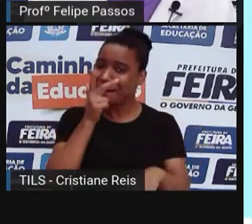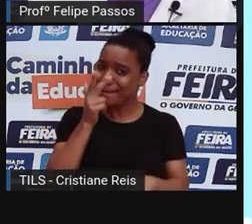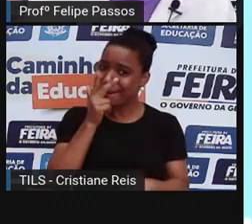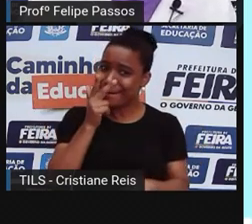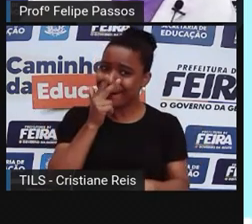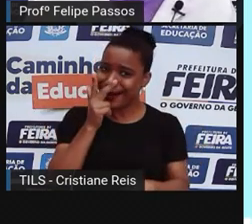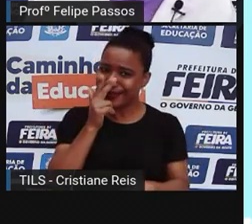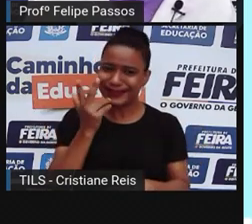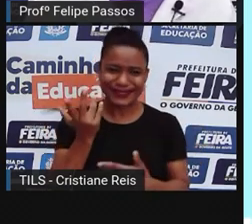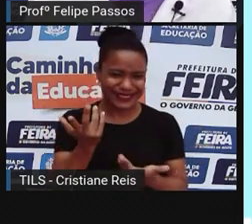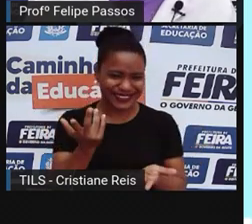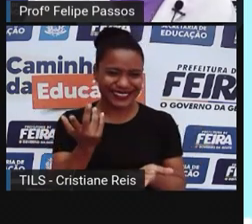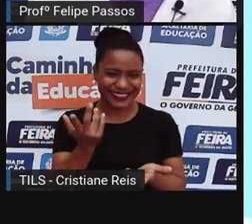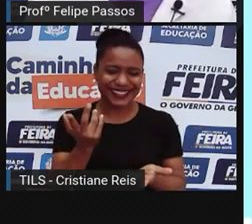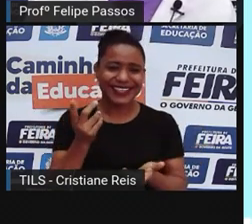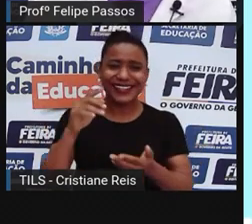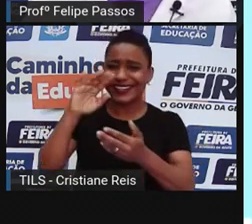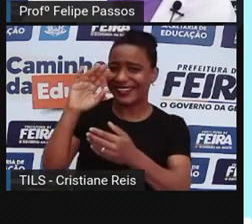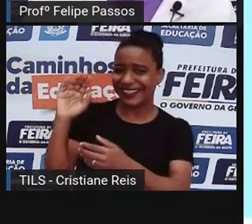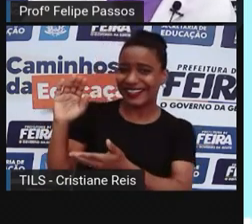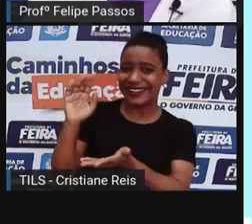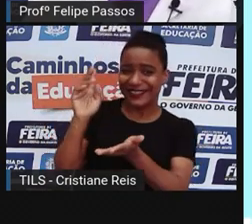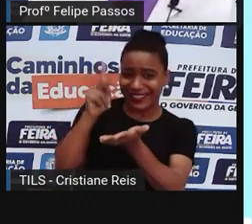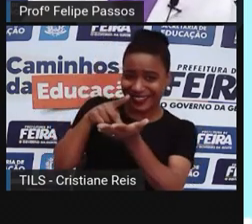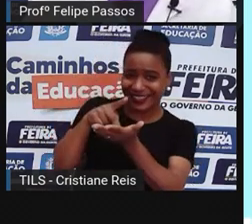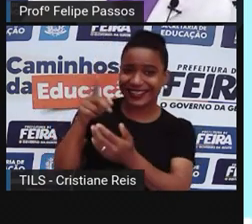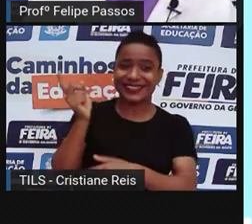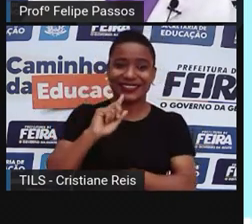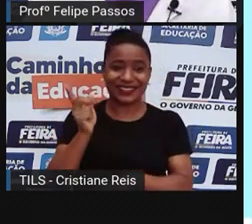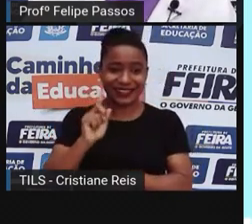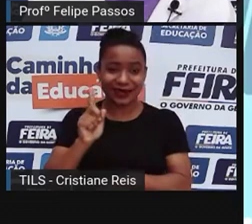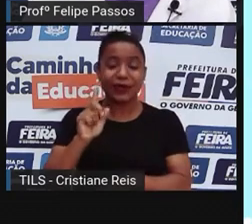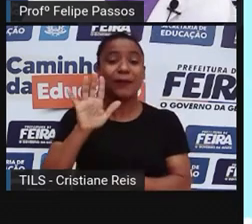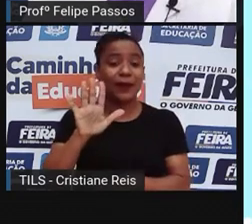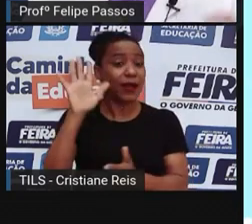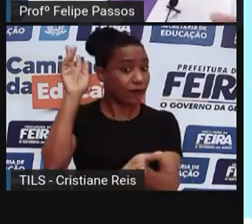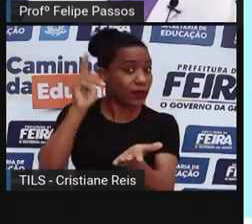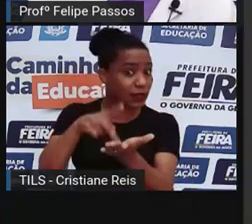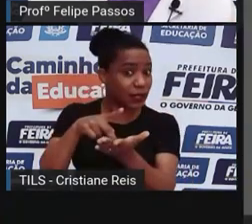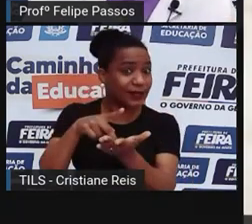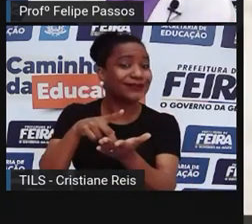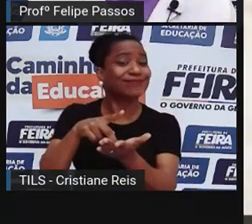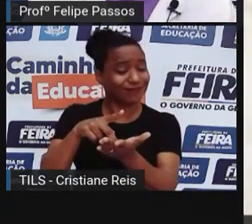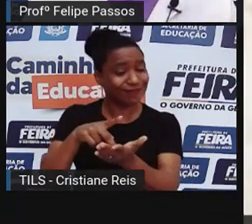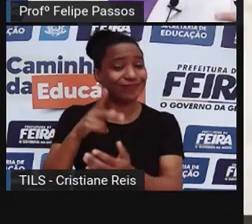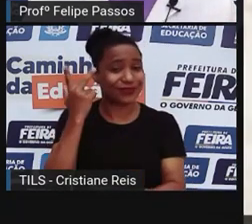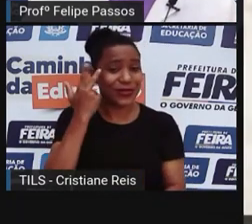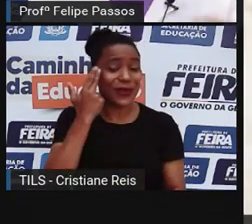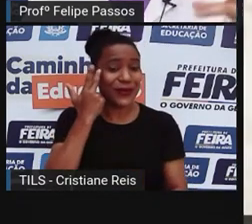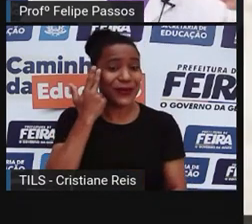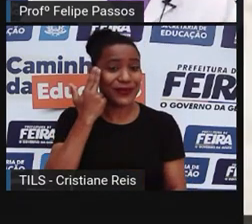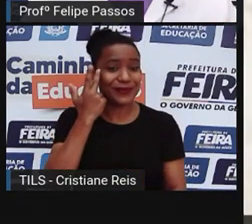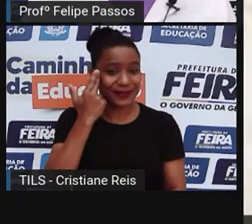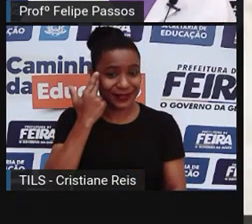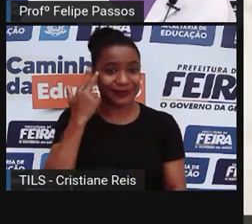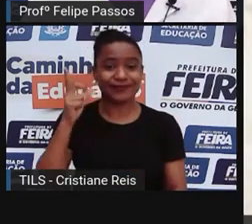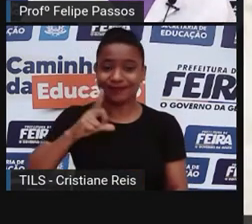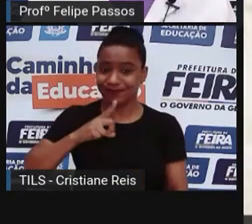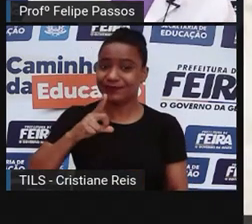realidade e é bem comum na natureza. A questão que torna esse tema tão